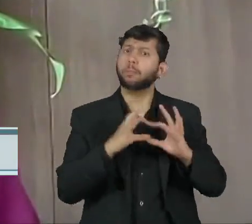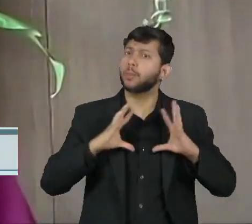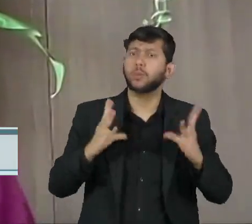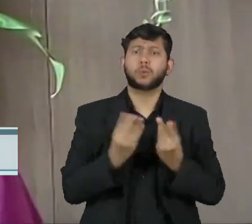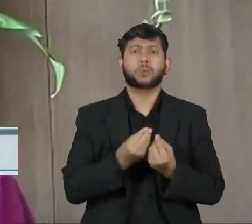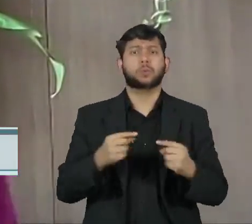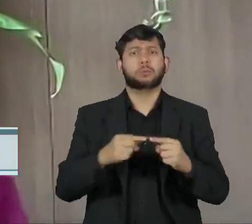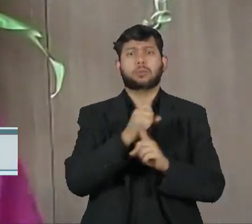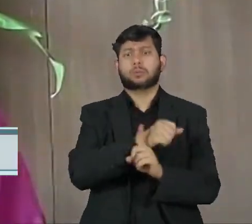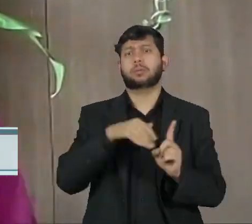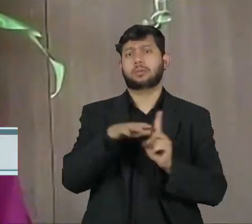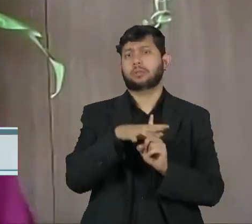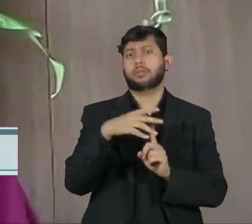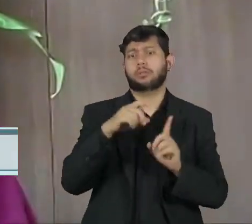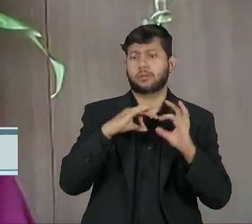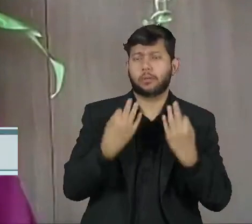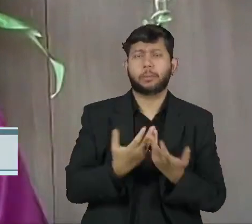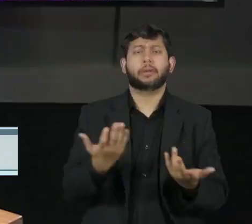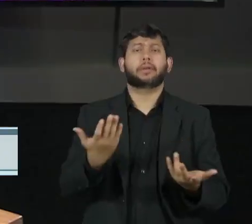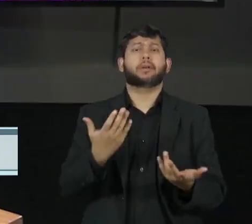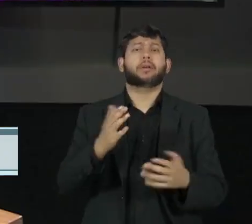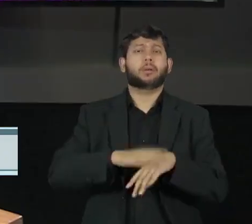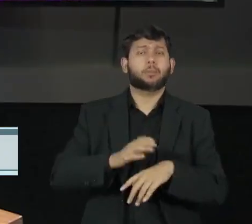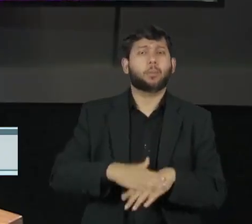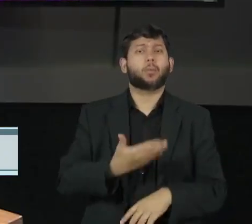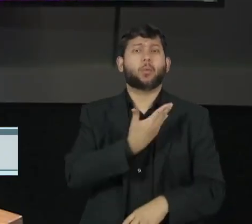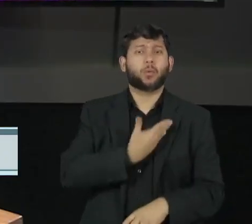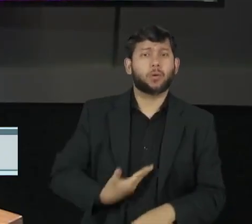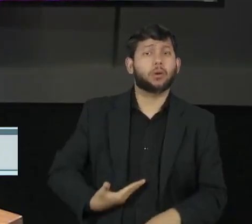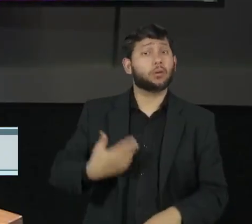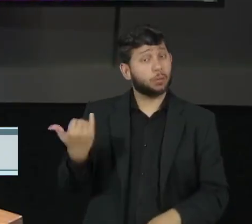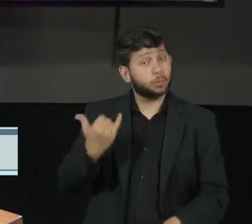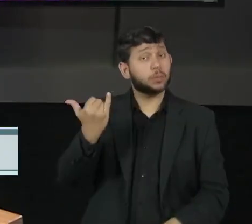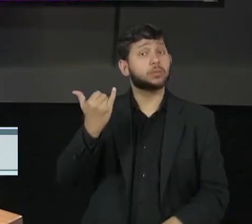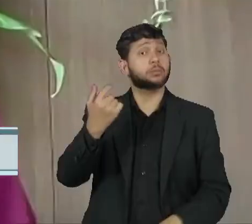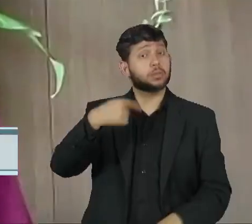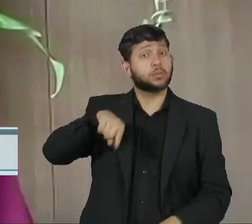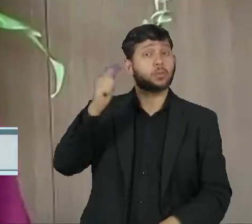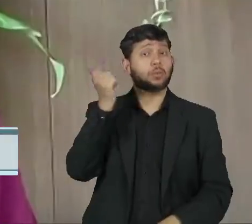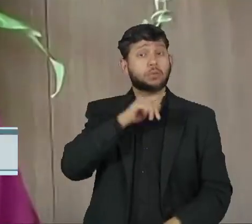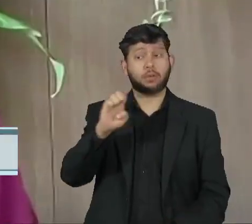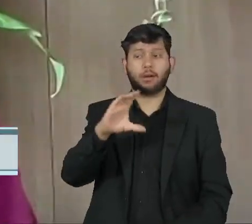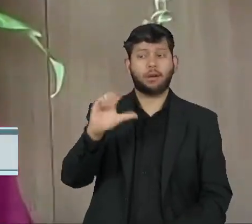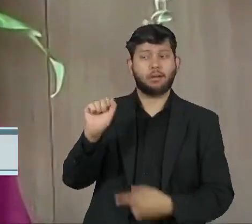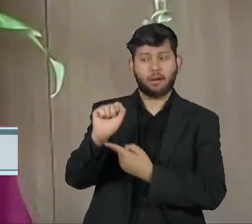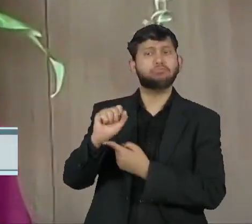enquanto sociedade, enquanto família, enquanto Estado, é muito importante para ver o ECA sendo aplicado na prática.